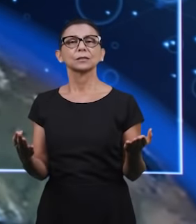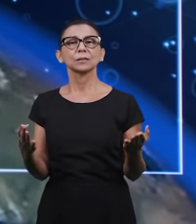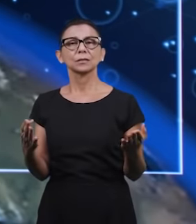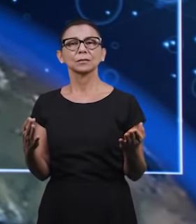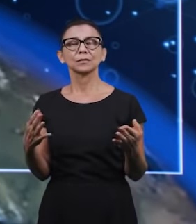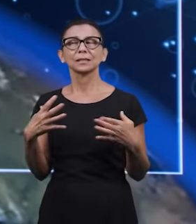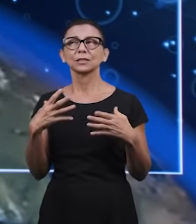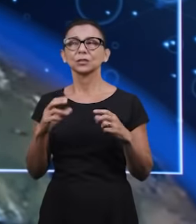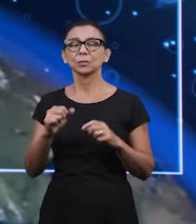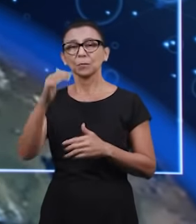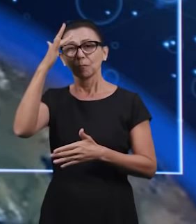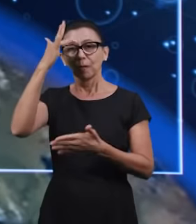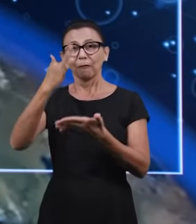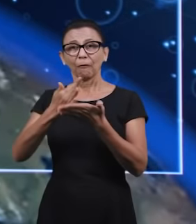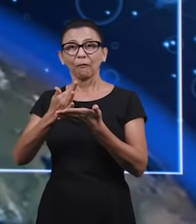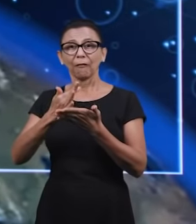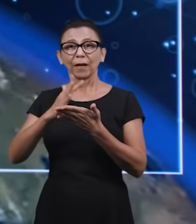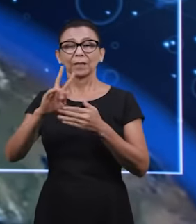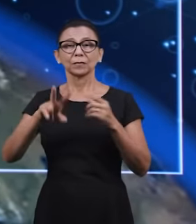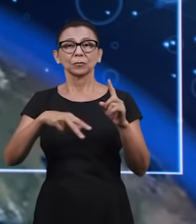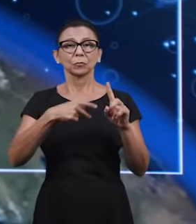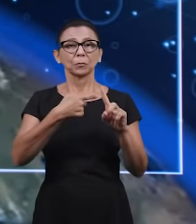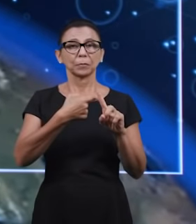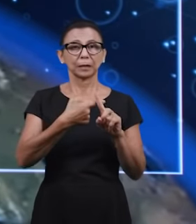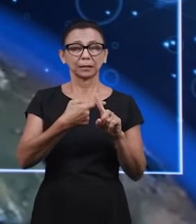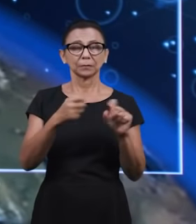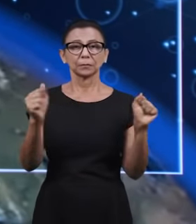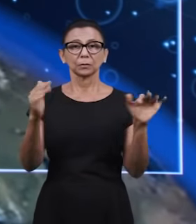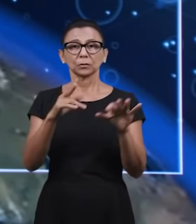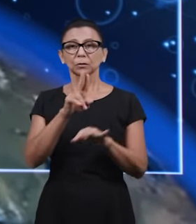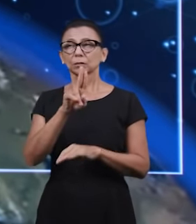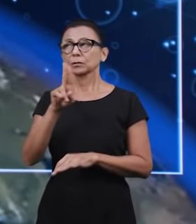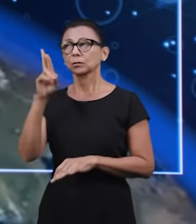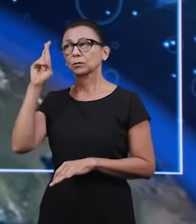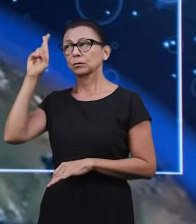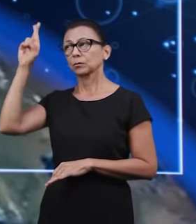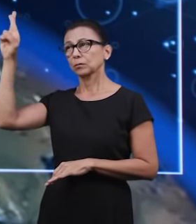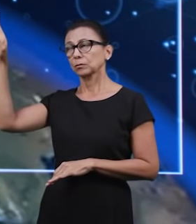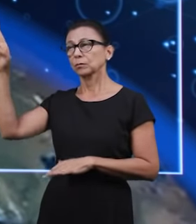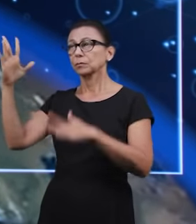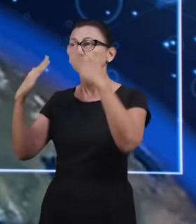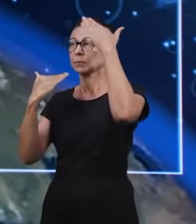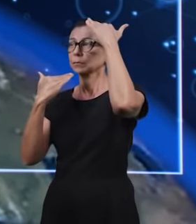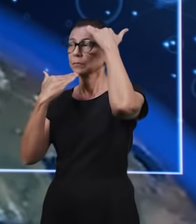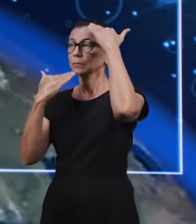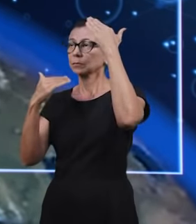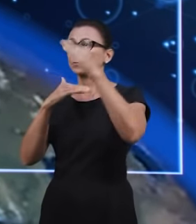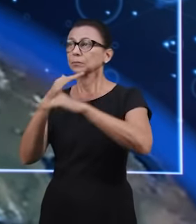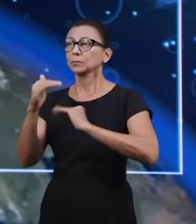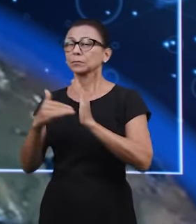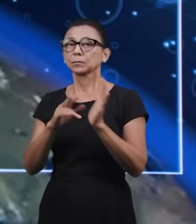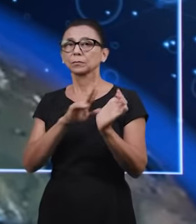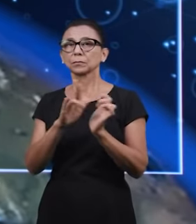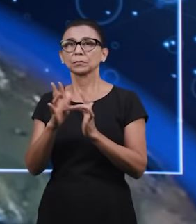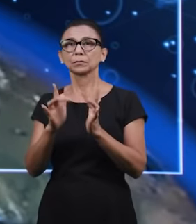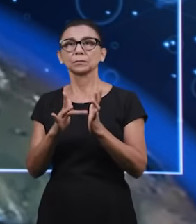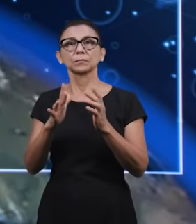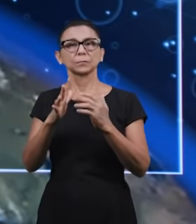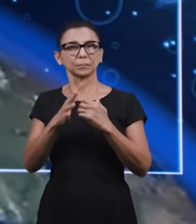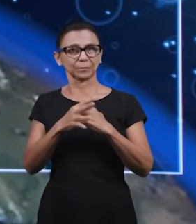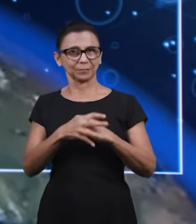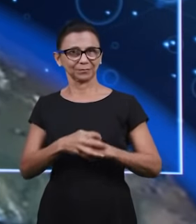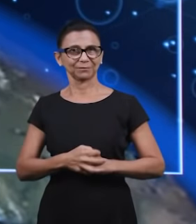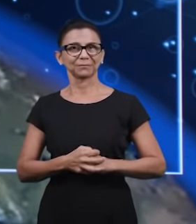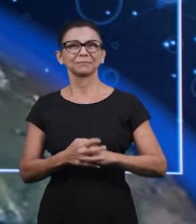encorajados fortalecidos na fé para a glória do Teu Santo Nome nós oramos e bem dizemos do Teu Nome em